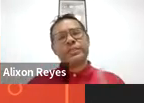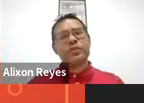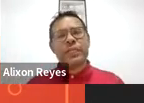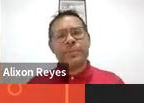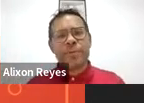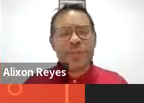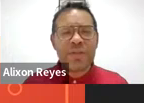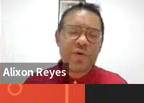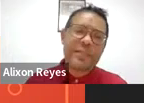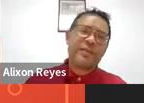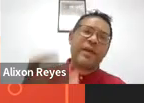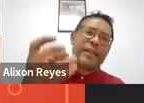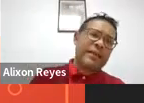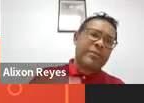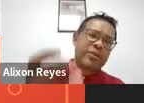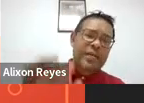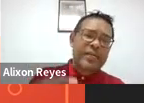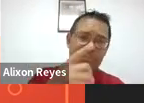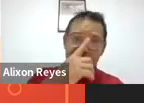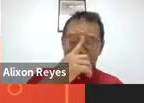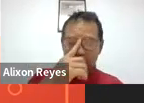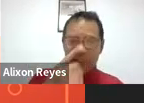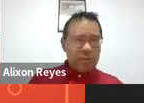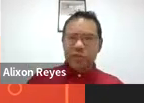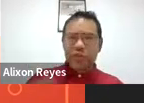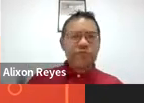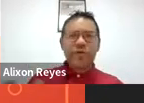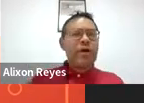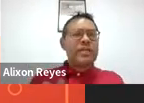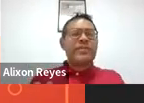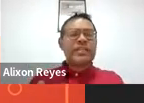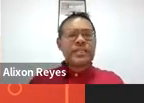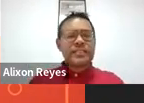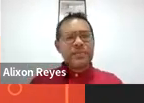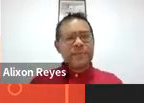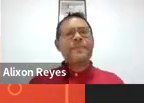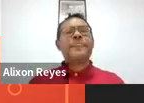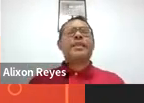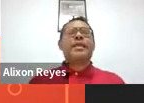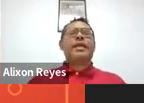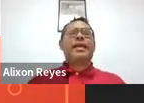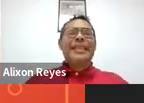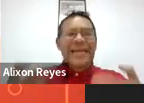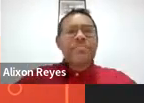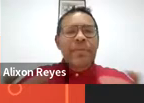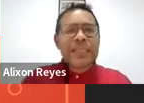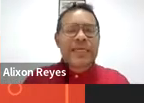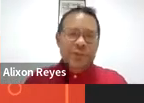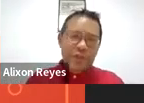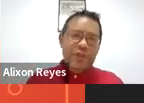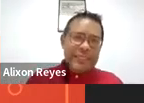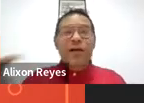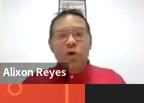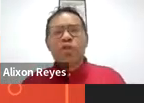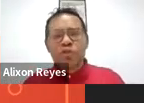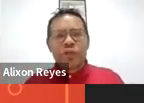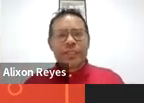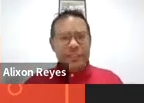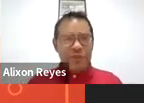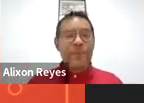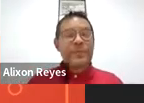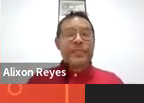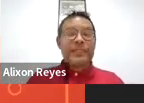e a consolidação de as propostas formativas no âmbito no campo, nós vamos advertir também a investigação e a